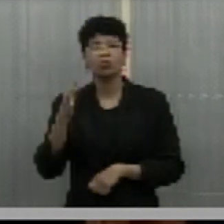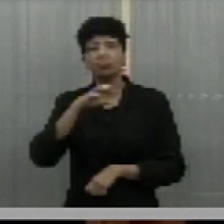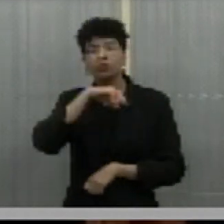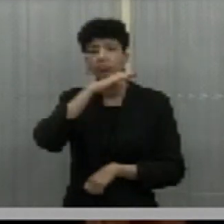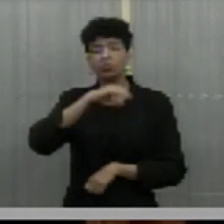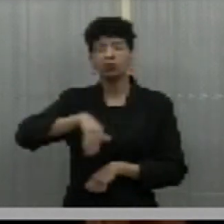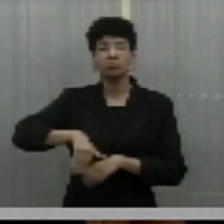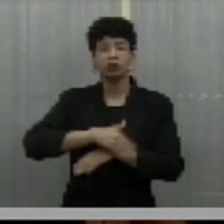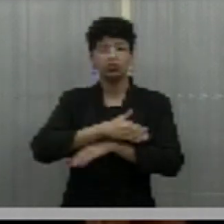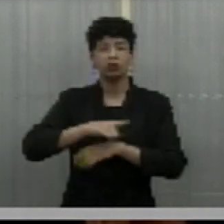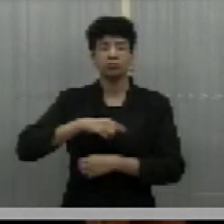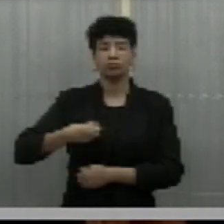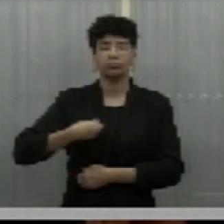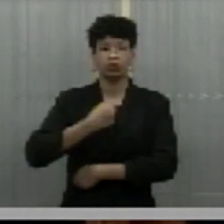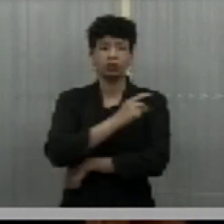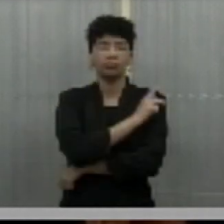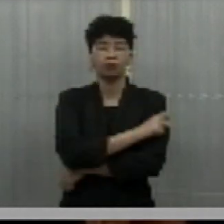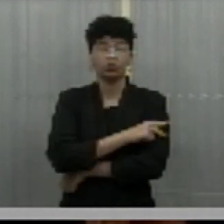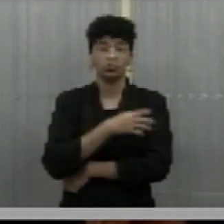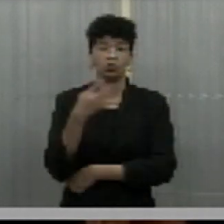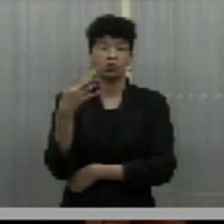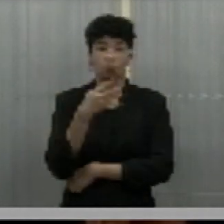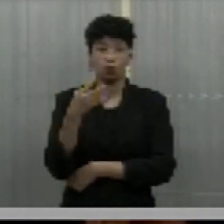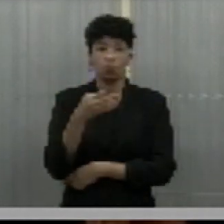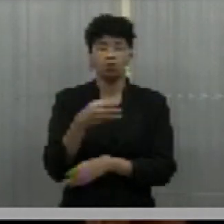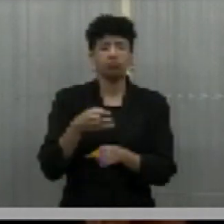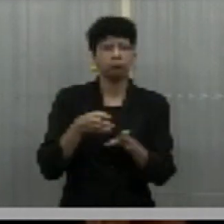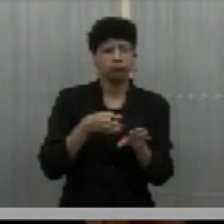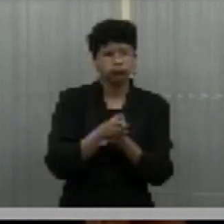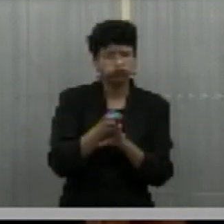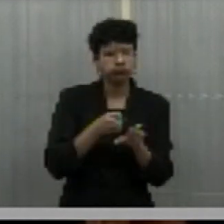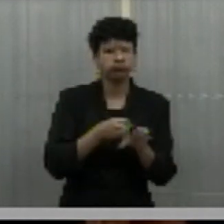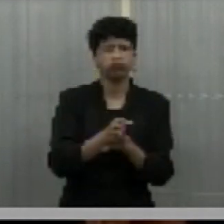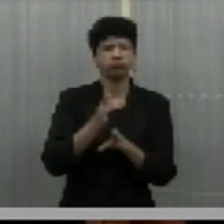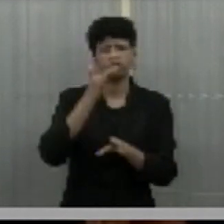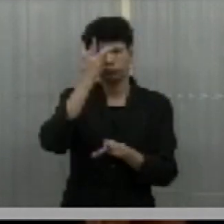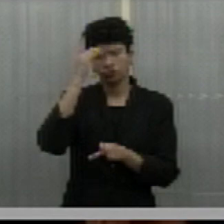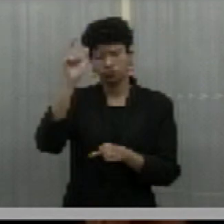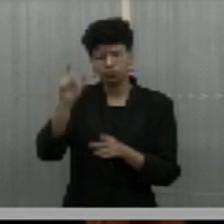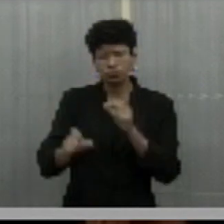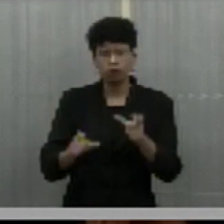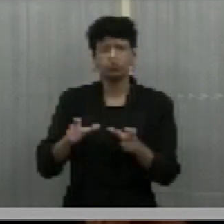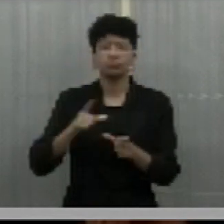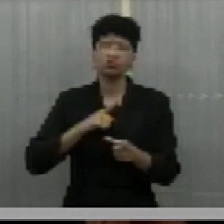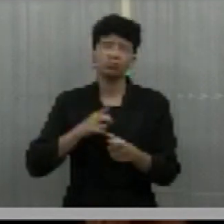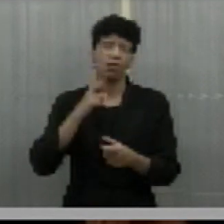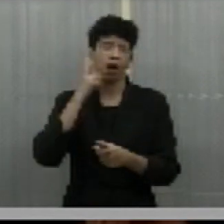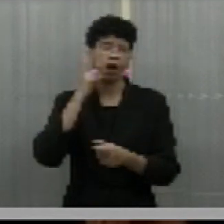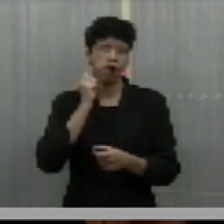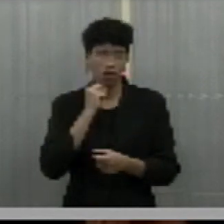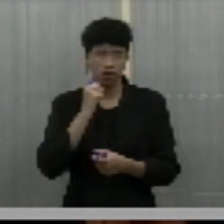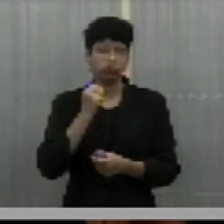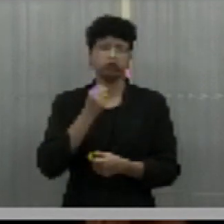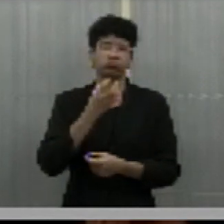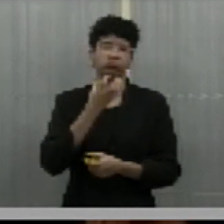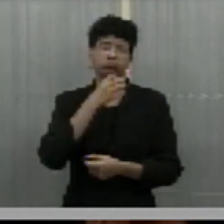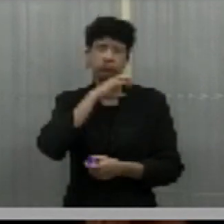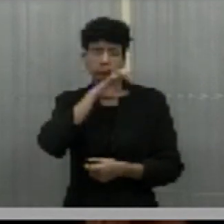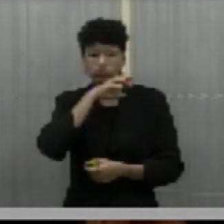Quarto, implantar meios de incentivo aos doadores como benefícios fiscais. Quinto,